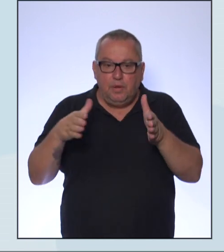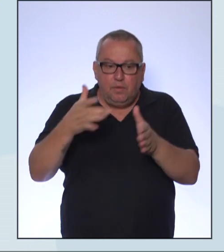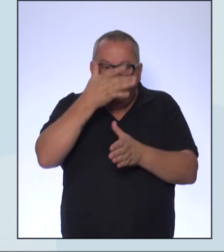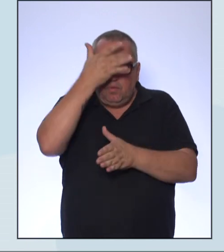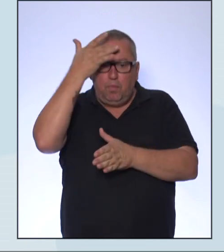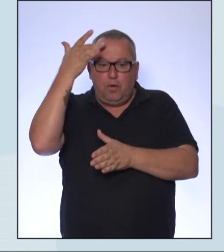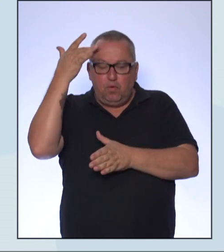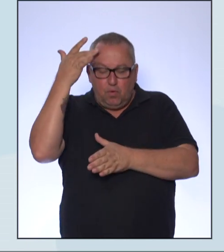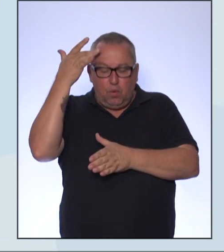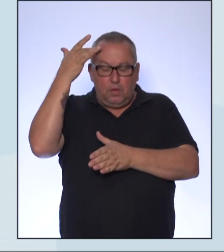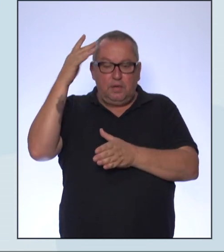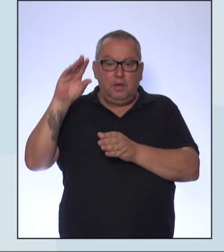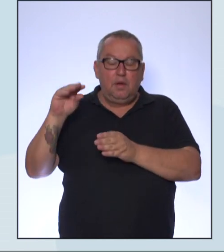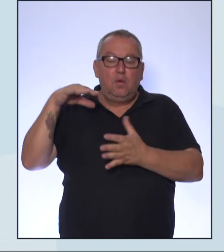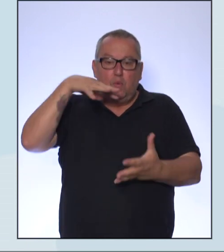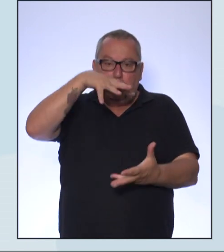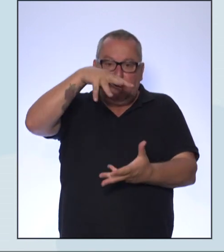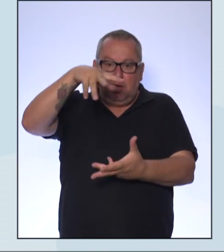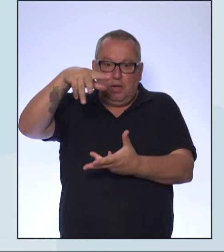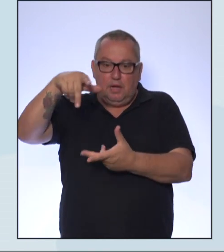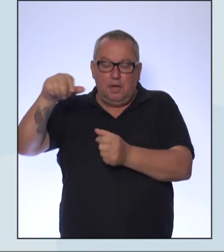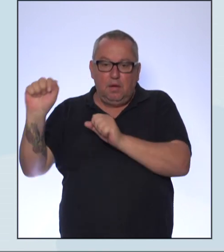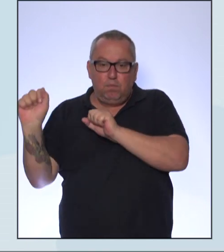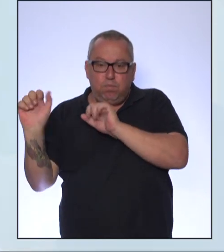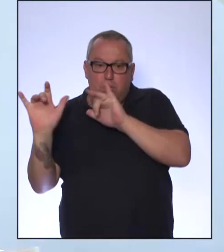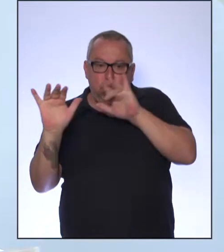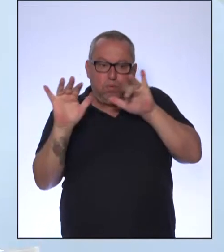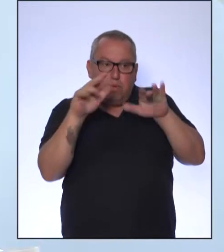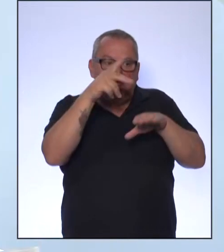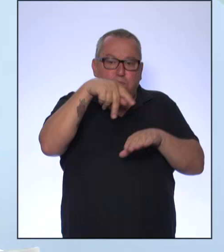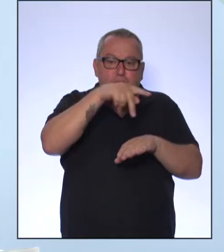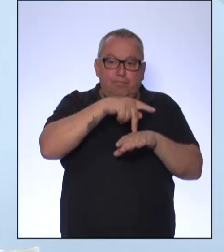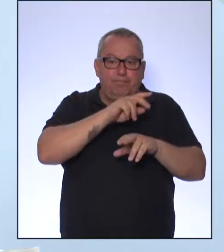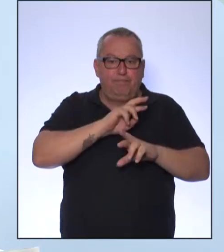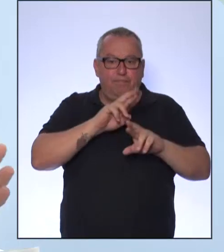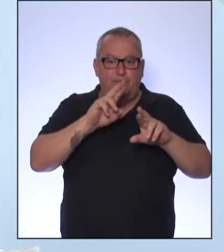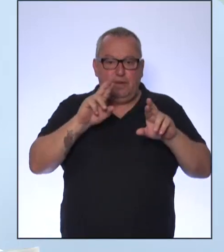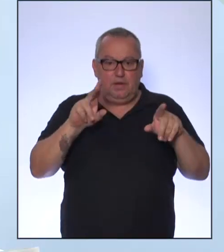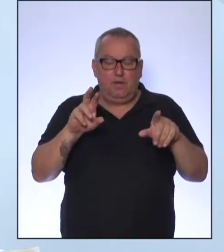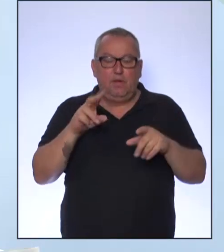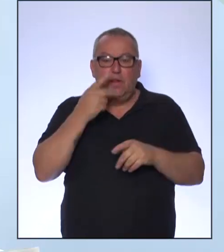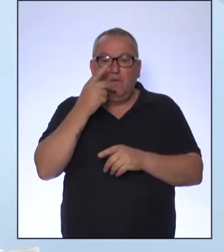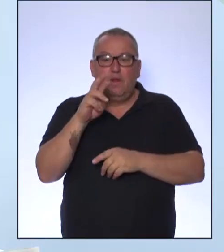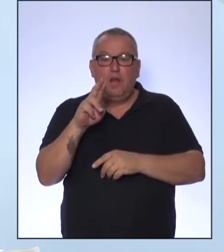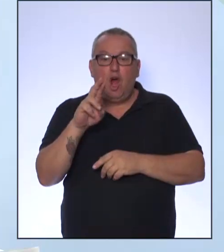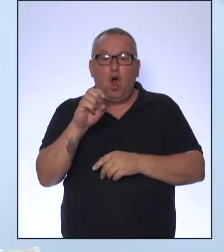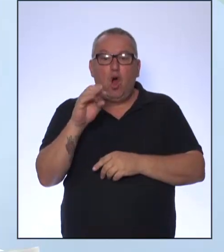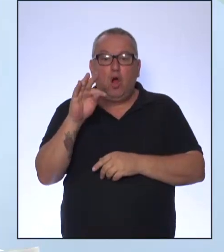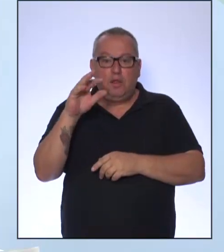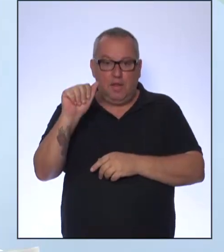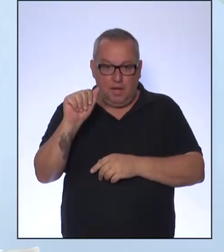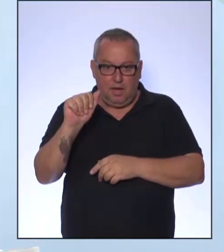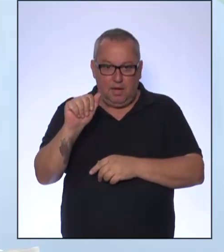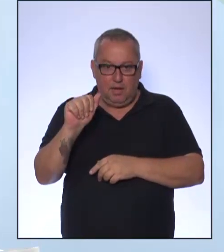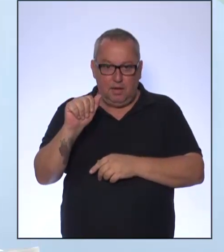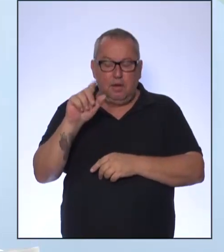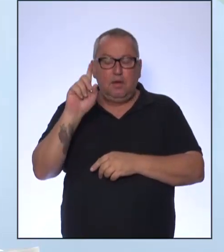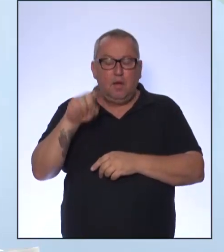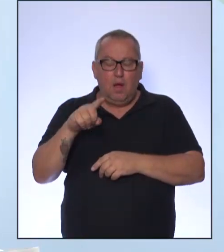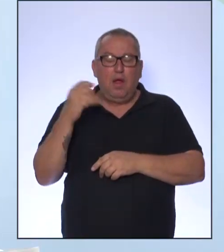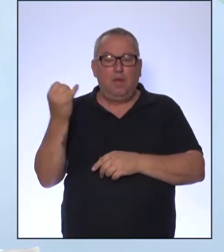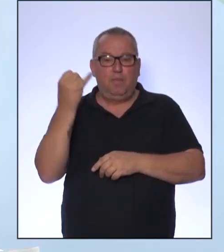humana no planeta. Lembrando que é importante também, dentro desse tema, pesquisar a questão da